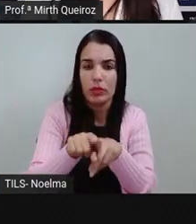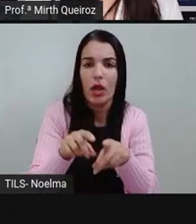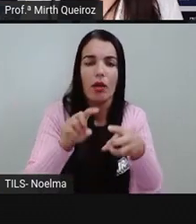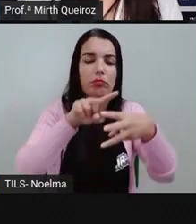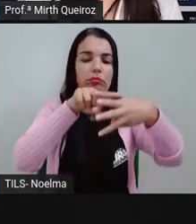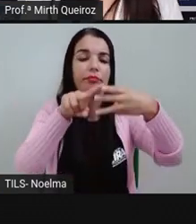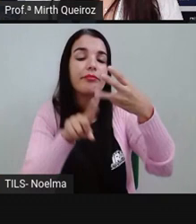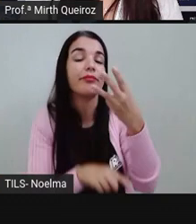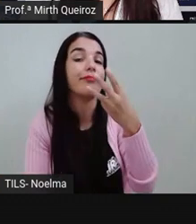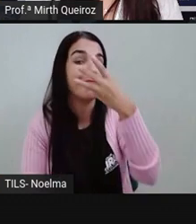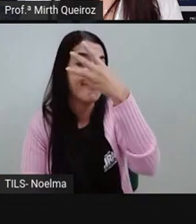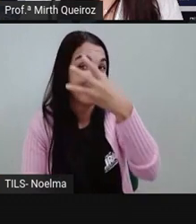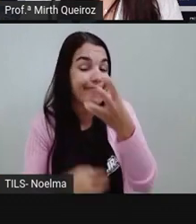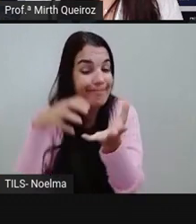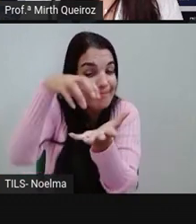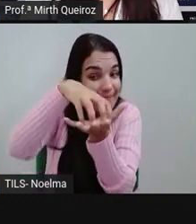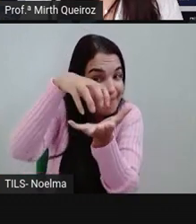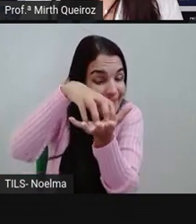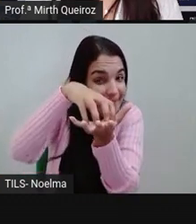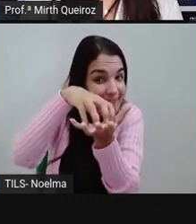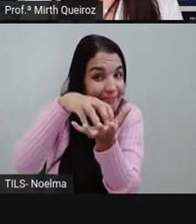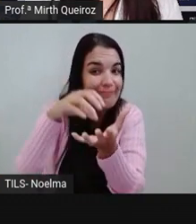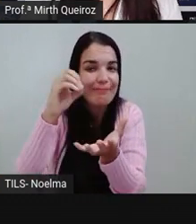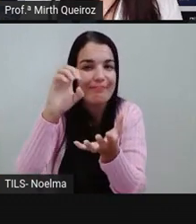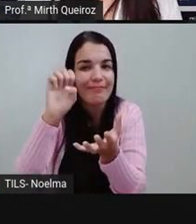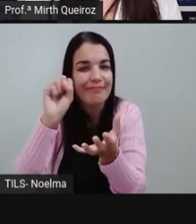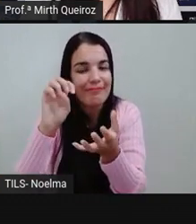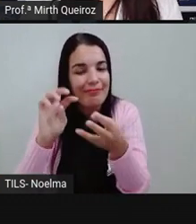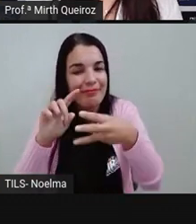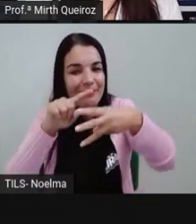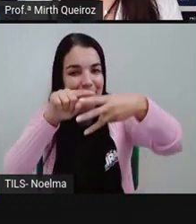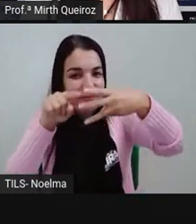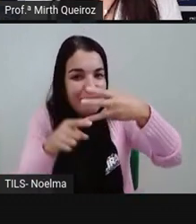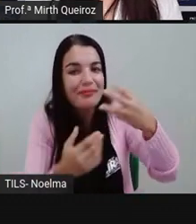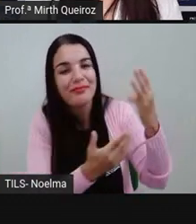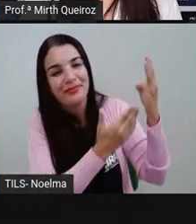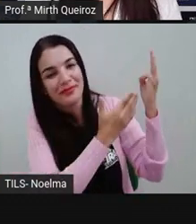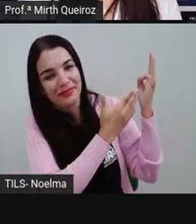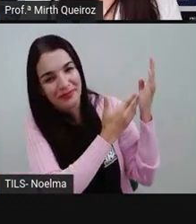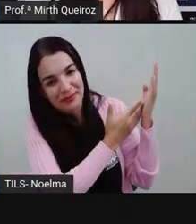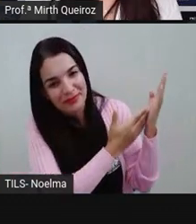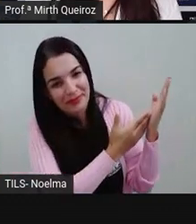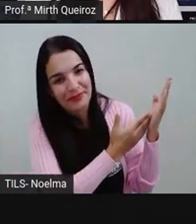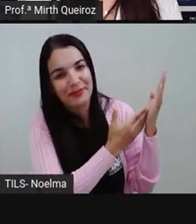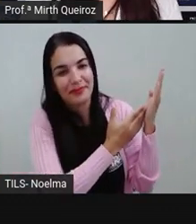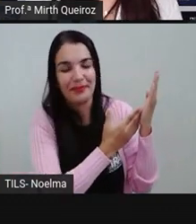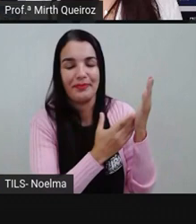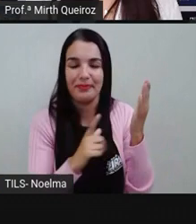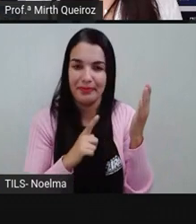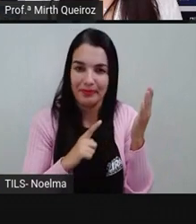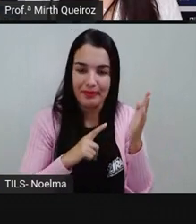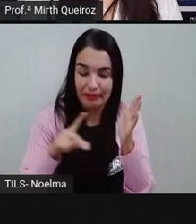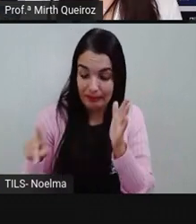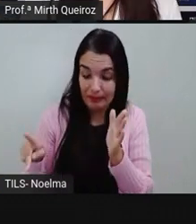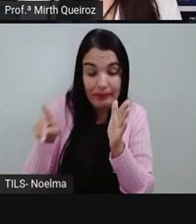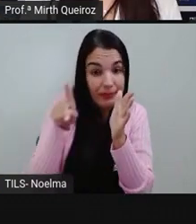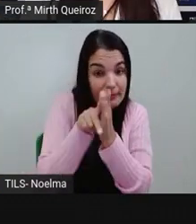os estados que compõem a região centro-oeste? Mato Grosso, Mato Grosso do Sul,